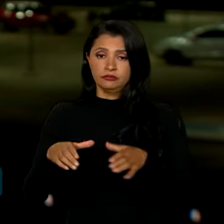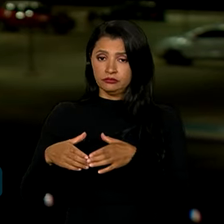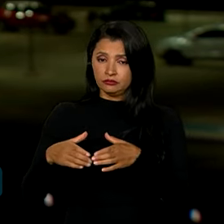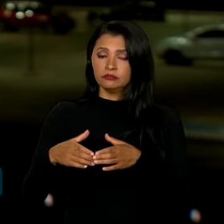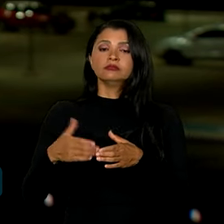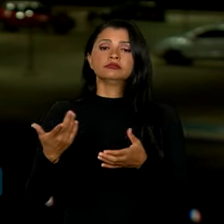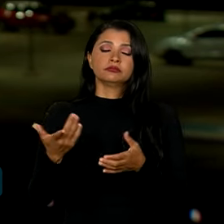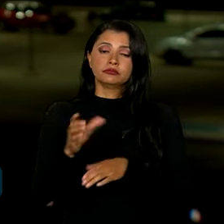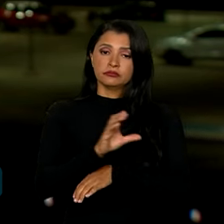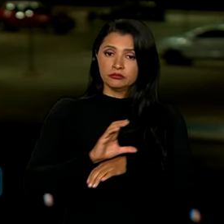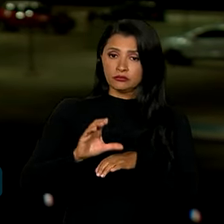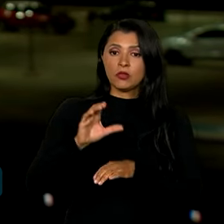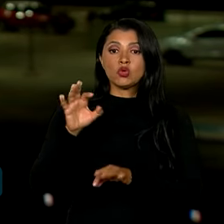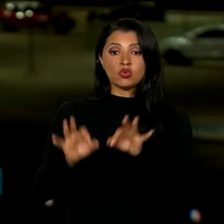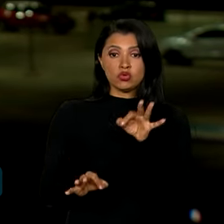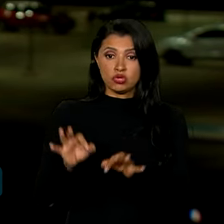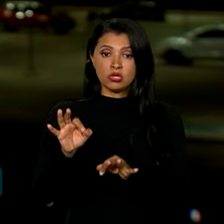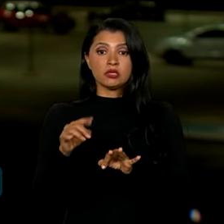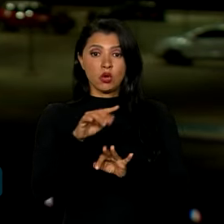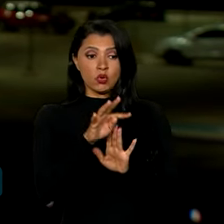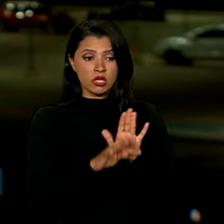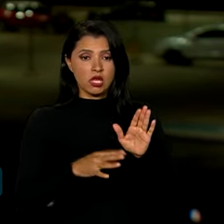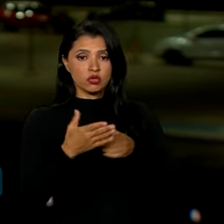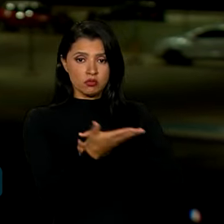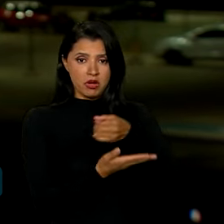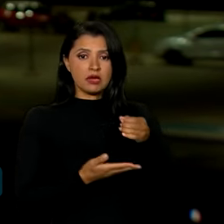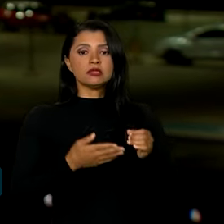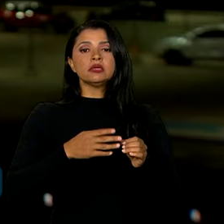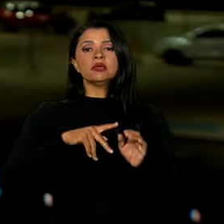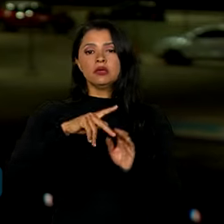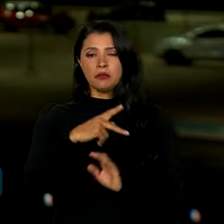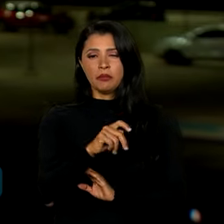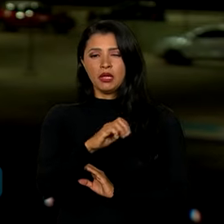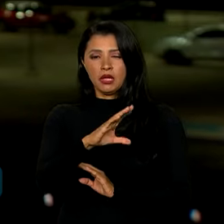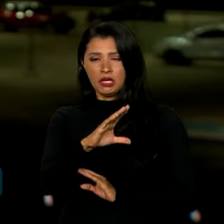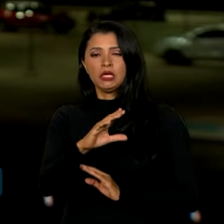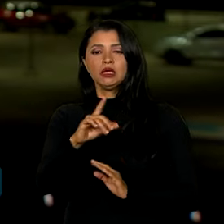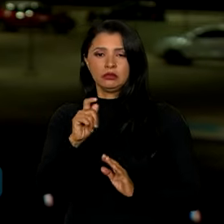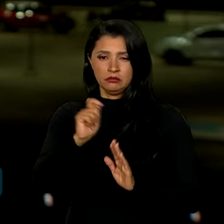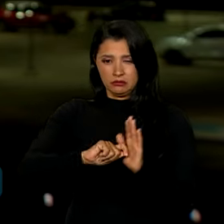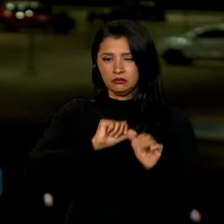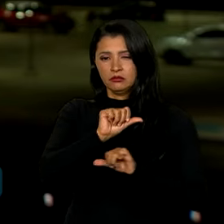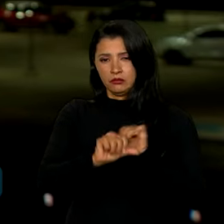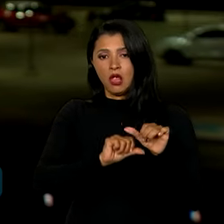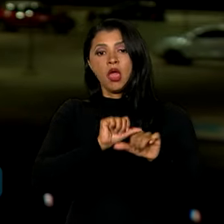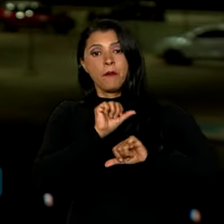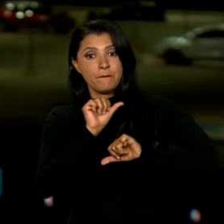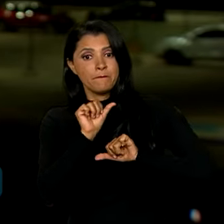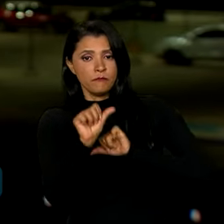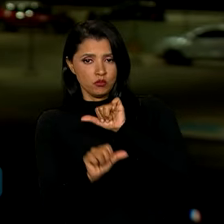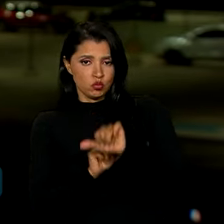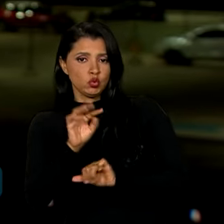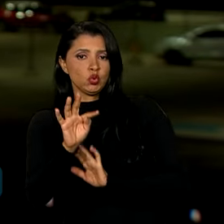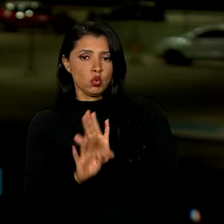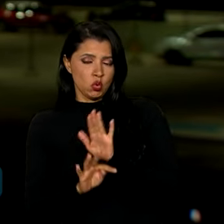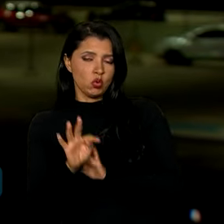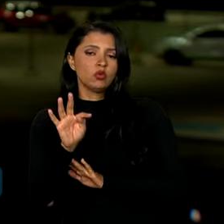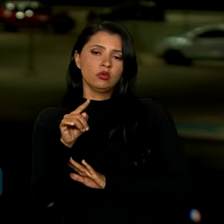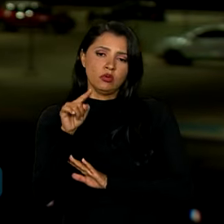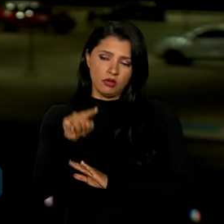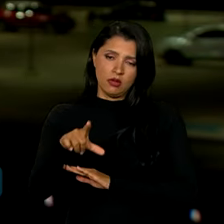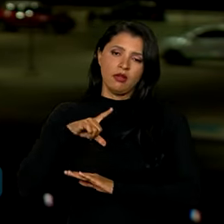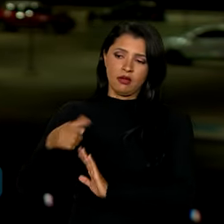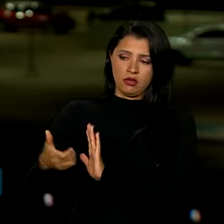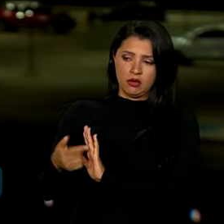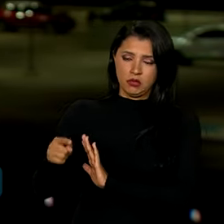Justiça no Senado alterou aí o texto base da PEC, né, que veio já da Câmara dos Deputados e criou também um